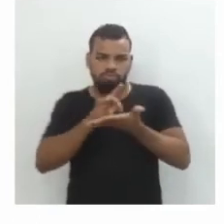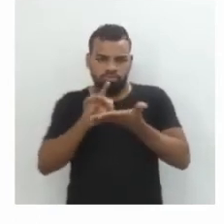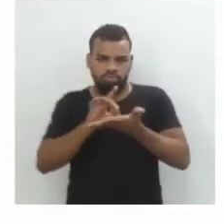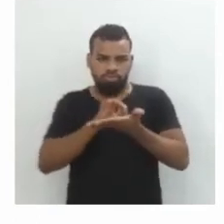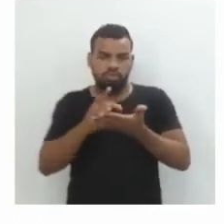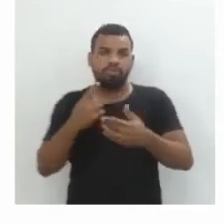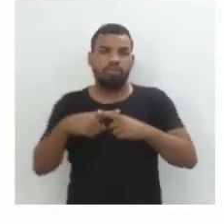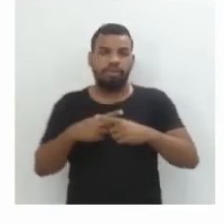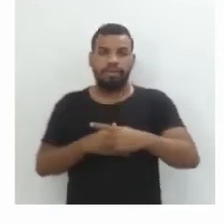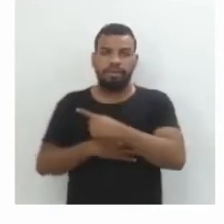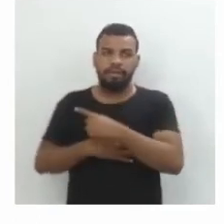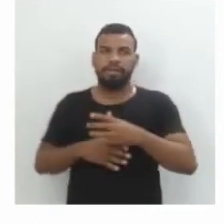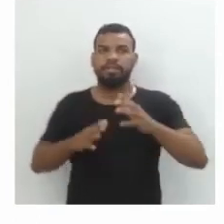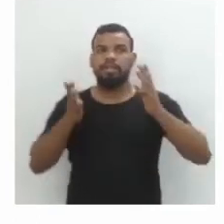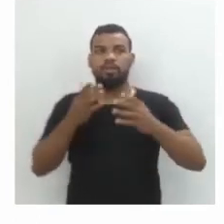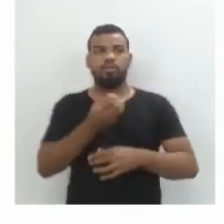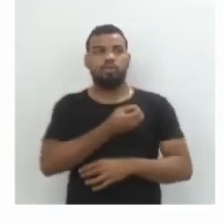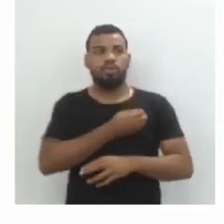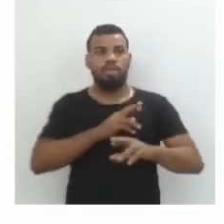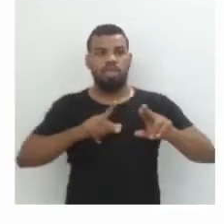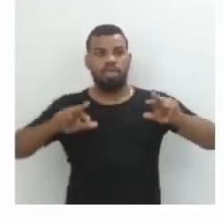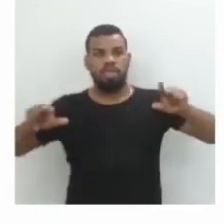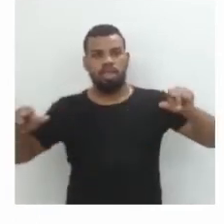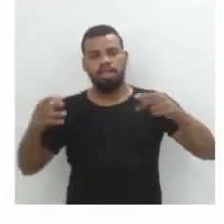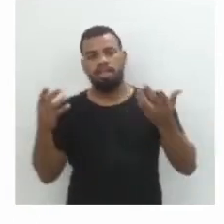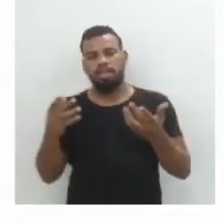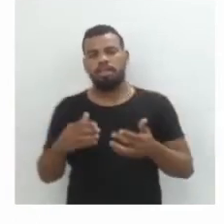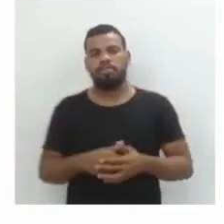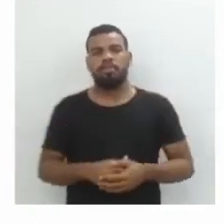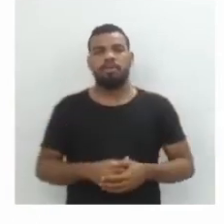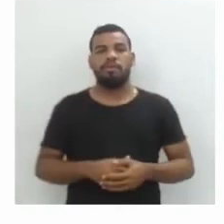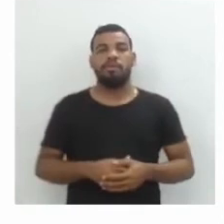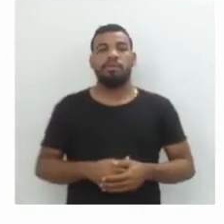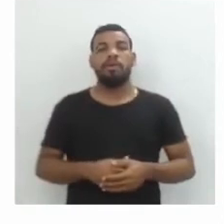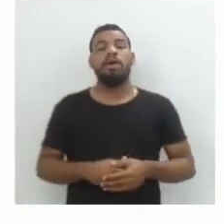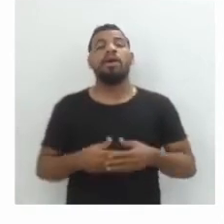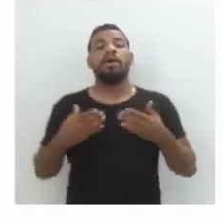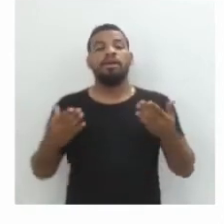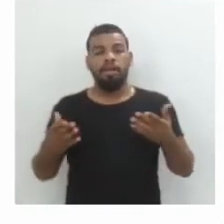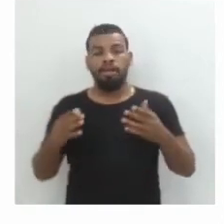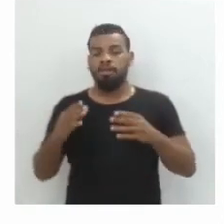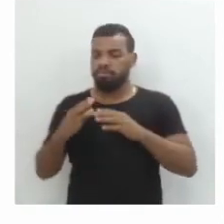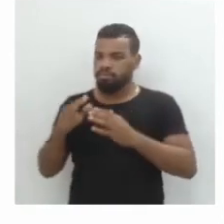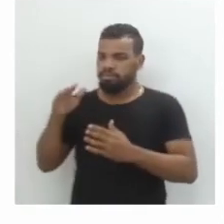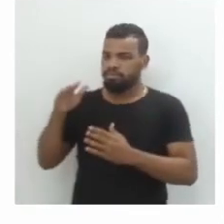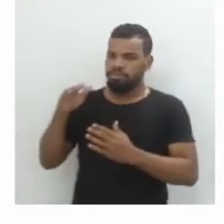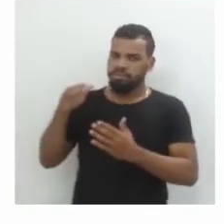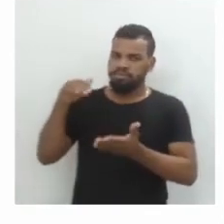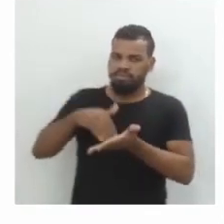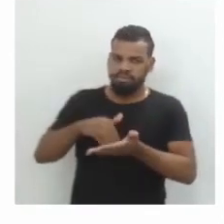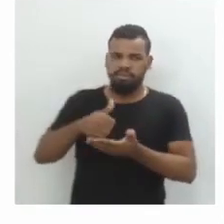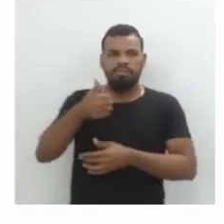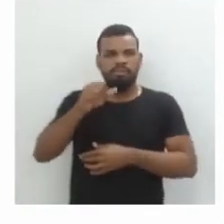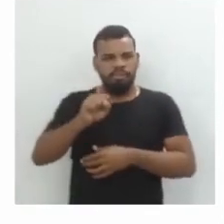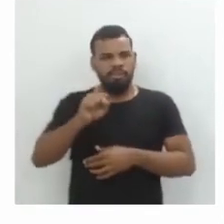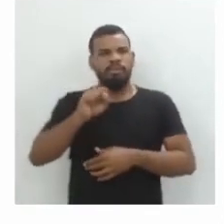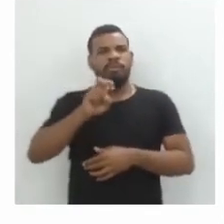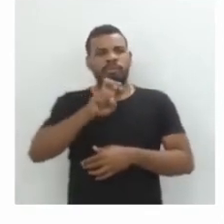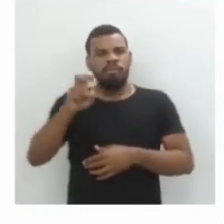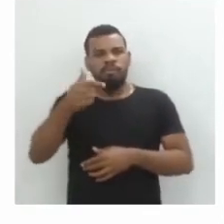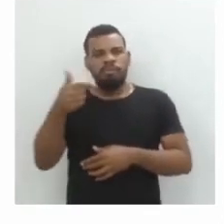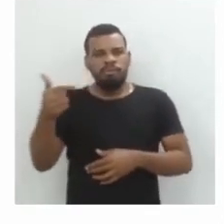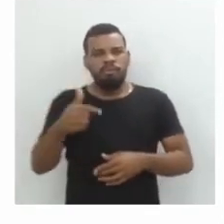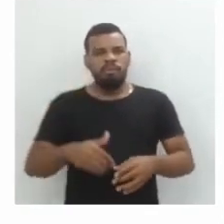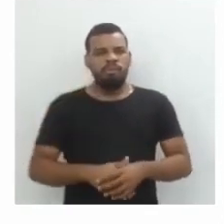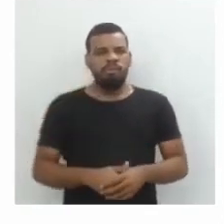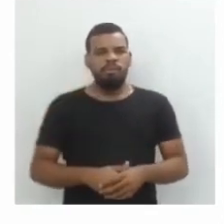conta, porque aí a gente já está trabalhando também com potência. E a gente vai chegar a um montante de 18.522. Ou